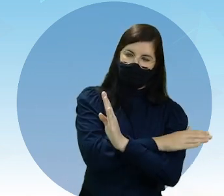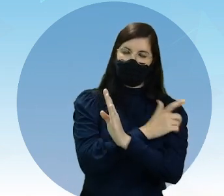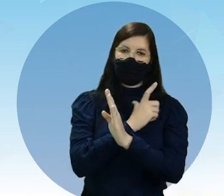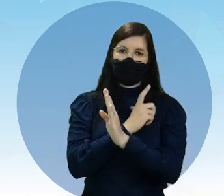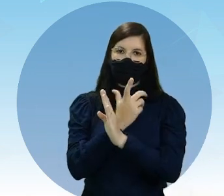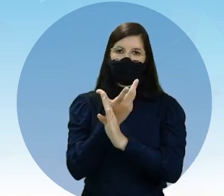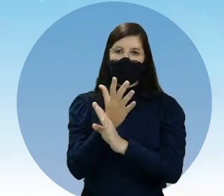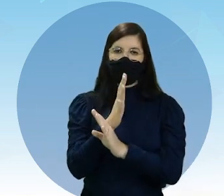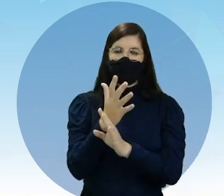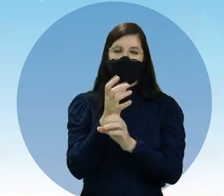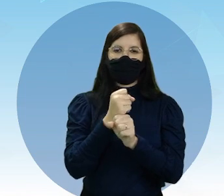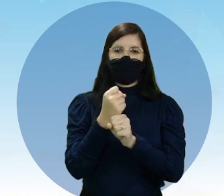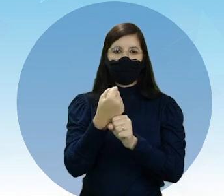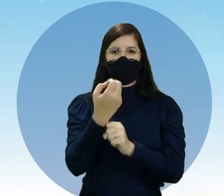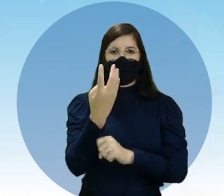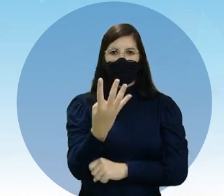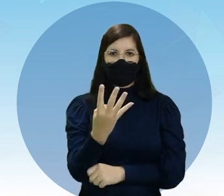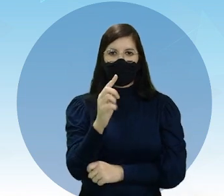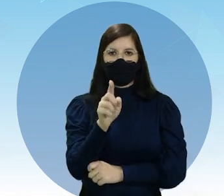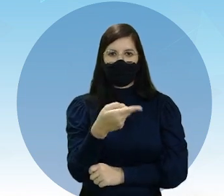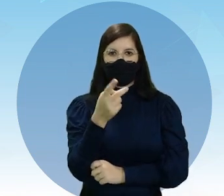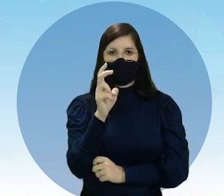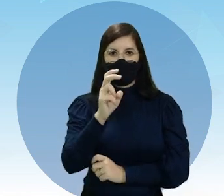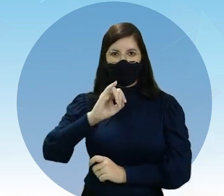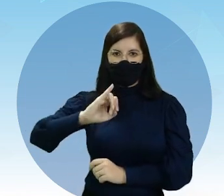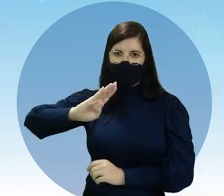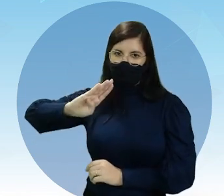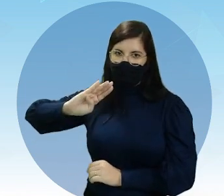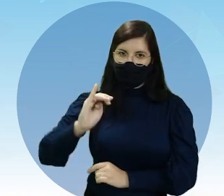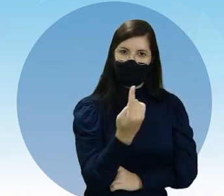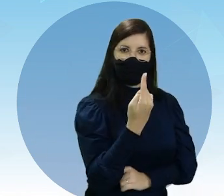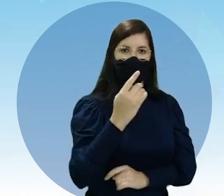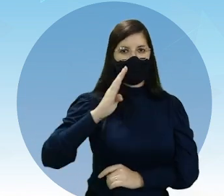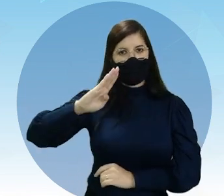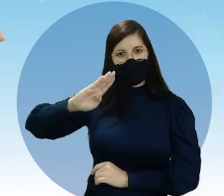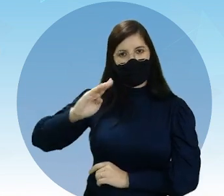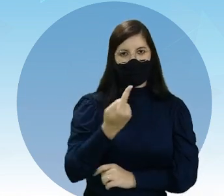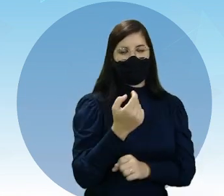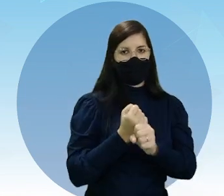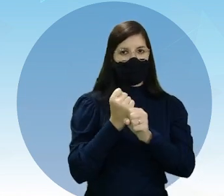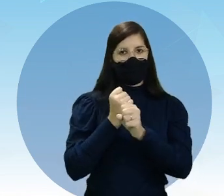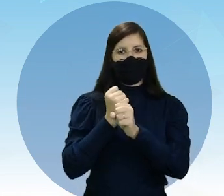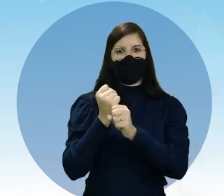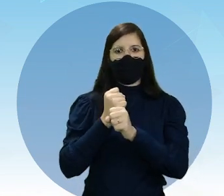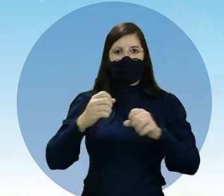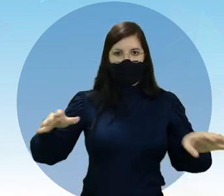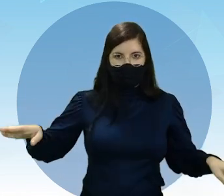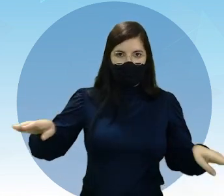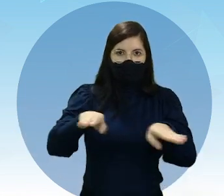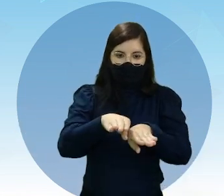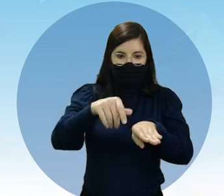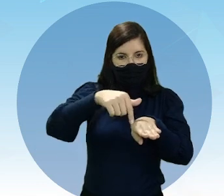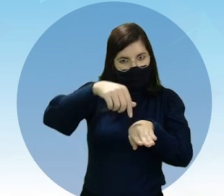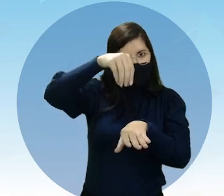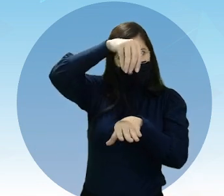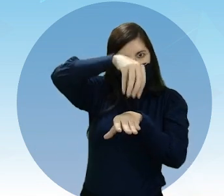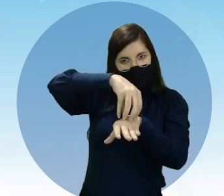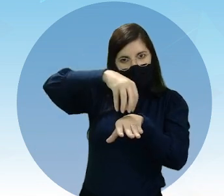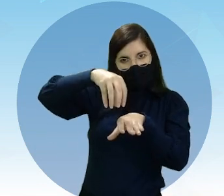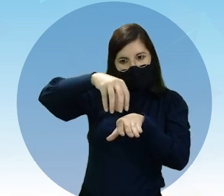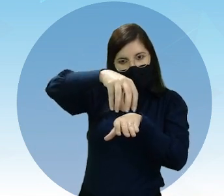isso há cerca de 4,5 bilhões de anos sobre as placas tectônicas, que,